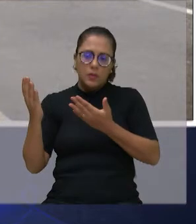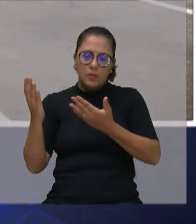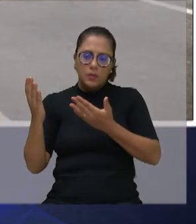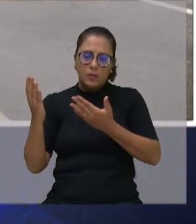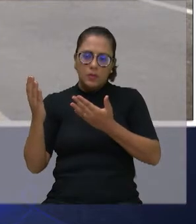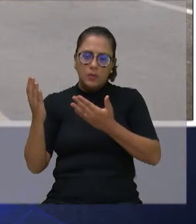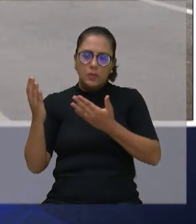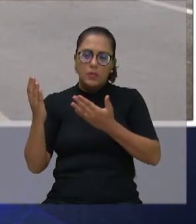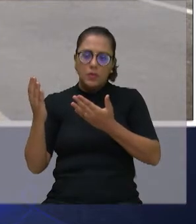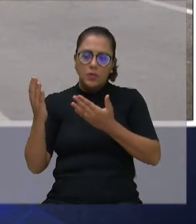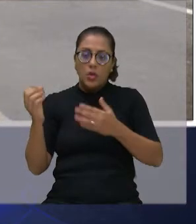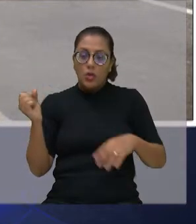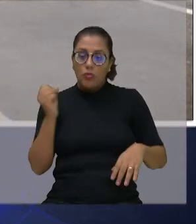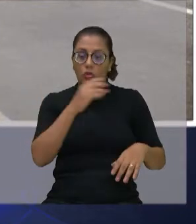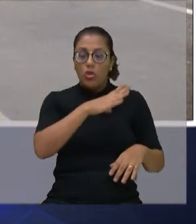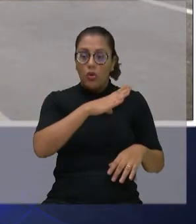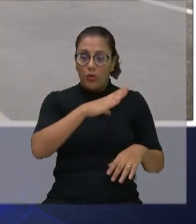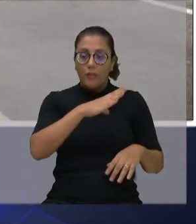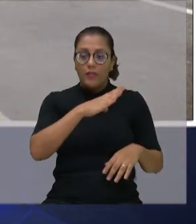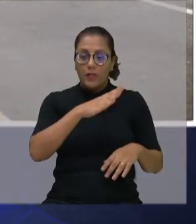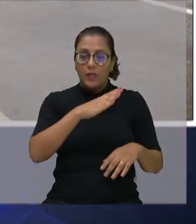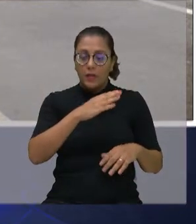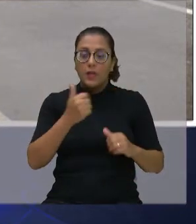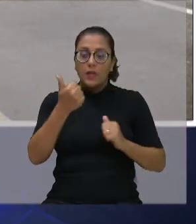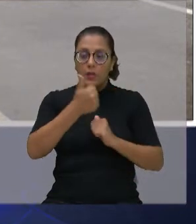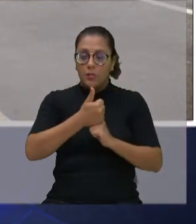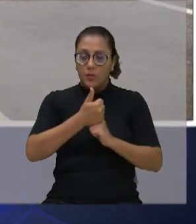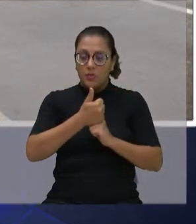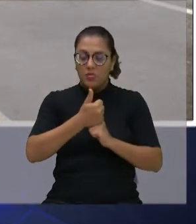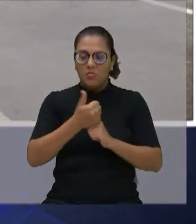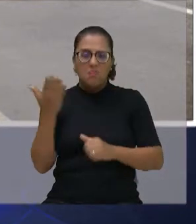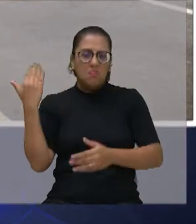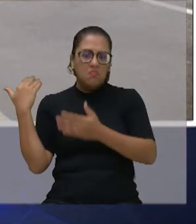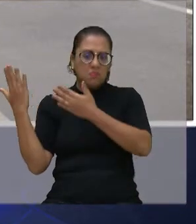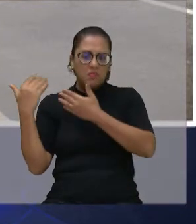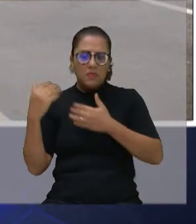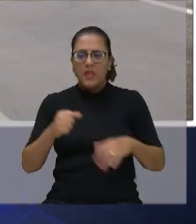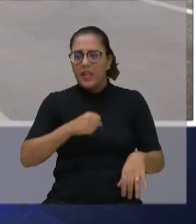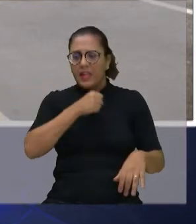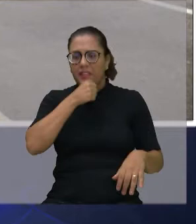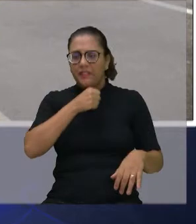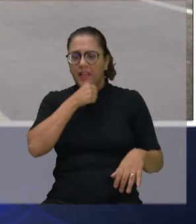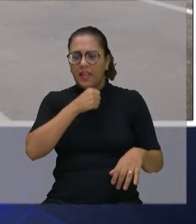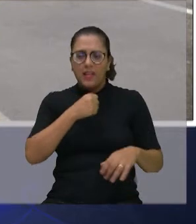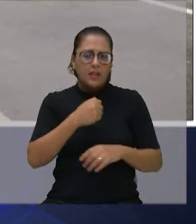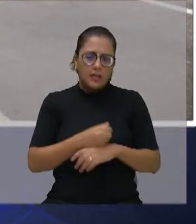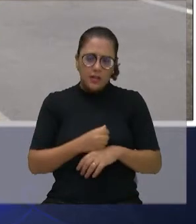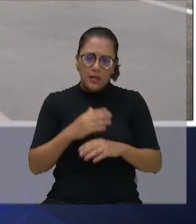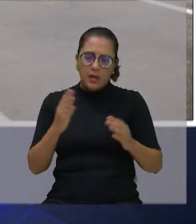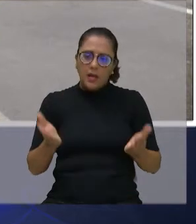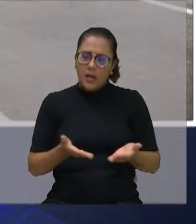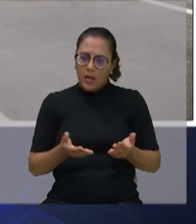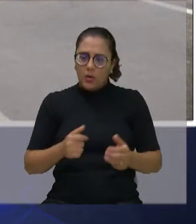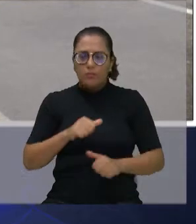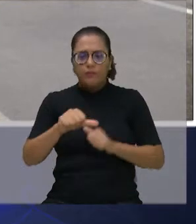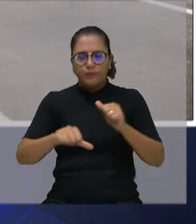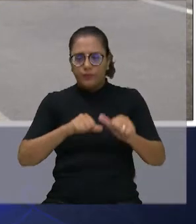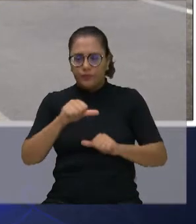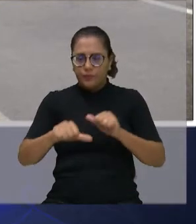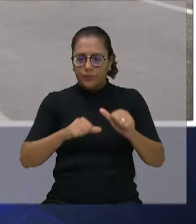zero, substituição da outra. Queria agradecer em nome da comunidade ao prefeito que foram distribuídas seis